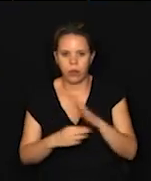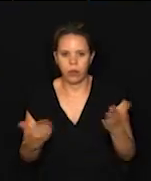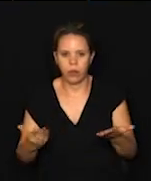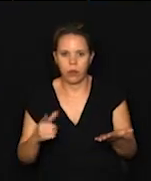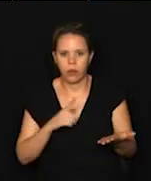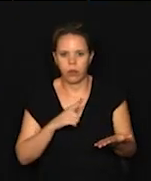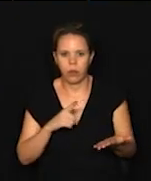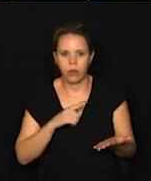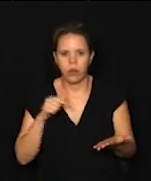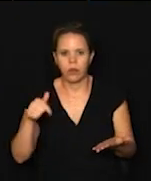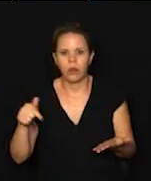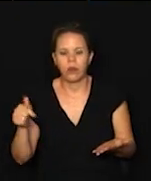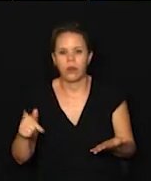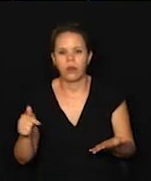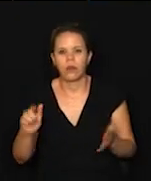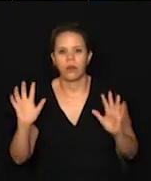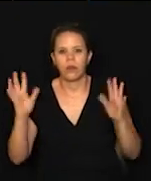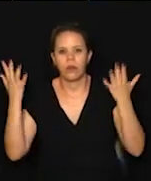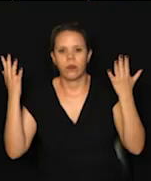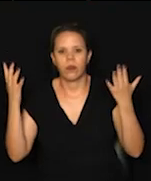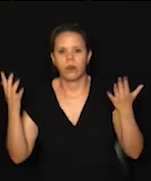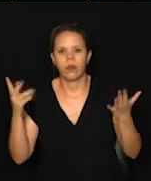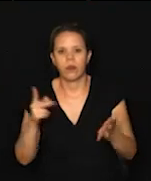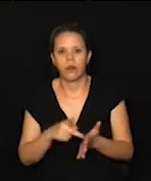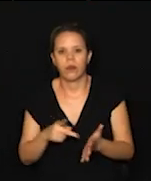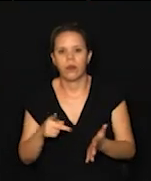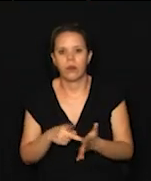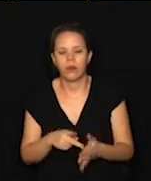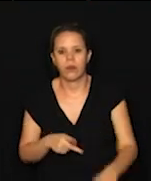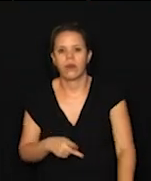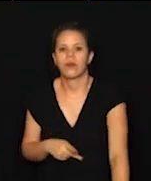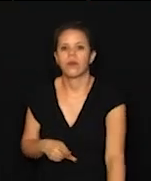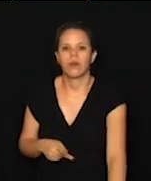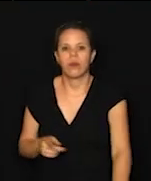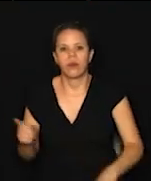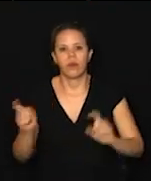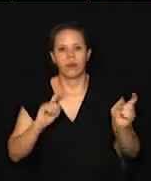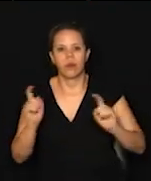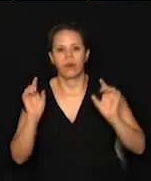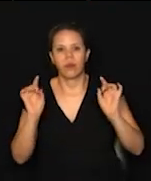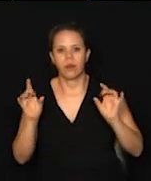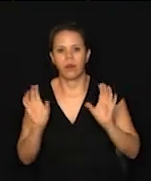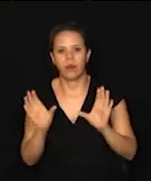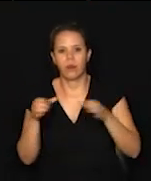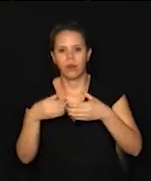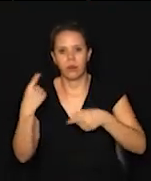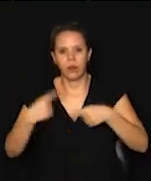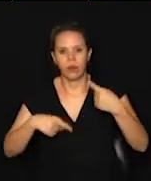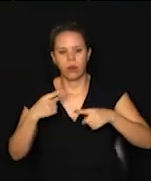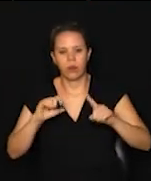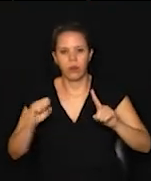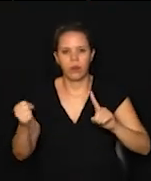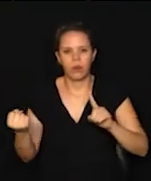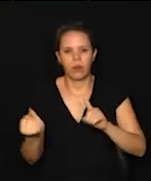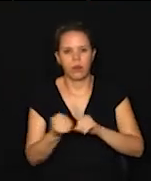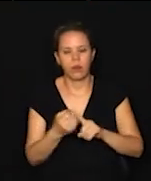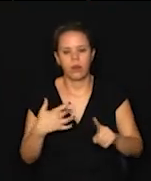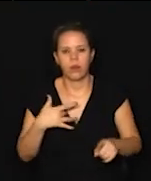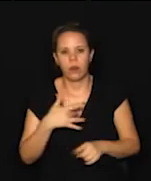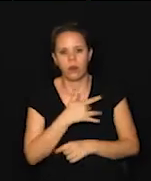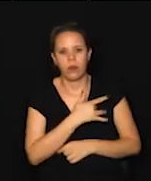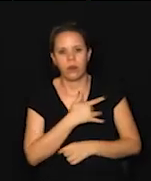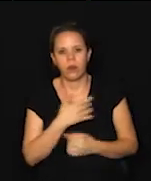hoje nós temos aqui um evento que, na verdade, é a reunião extraordinária da Comissão de Política Social e Saúde,